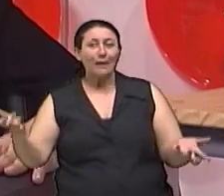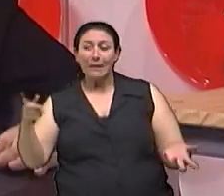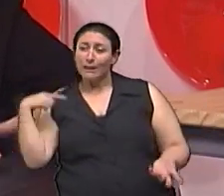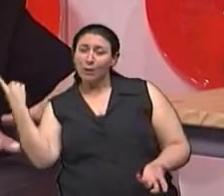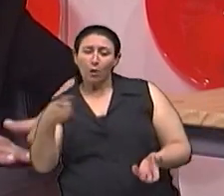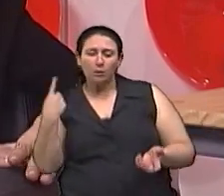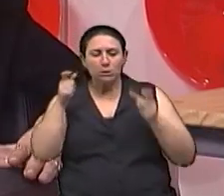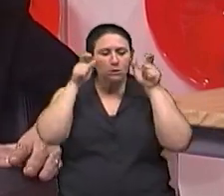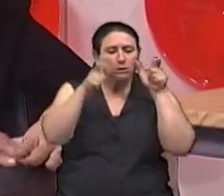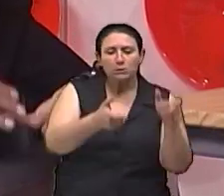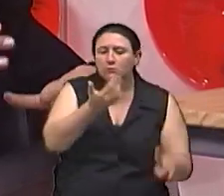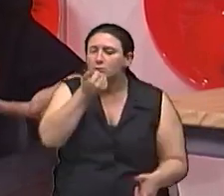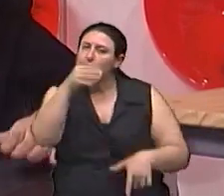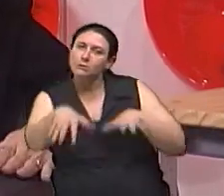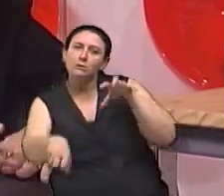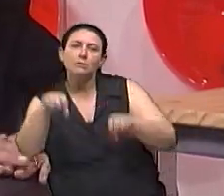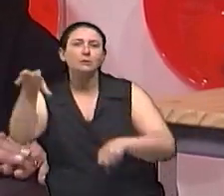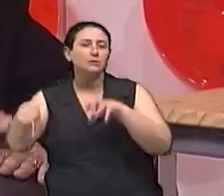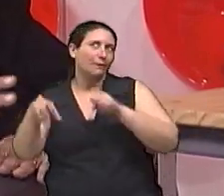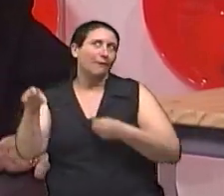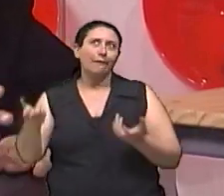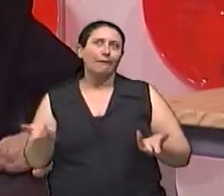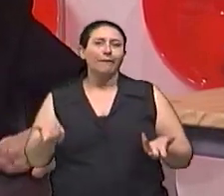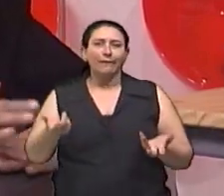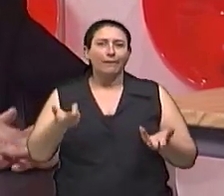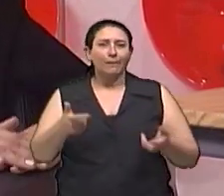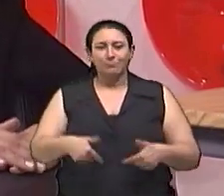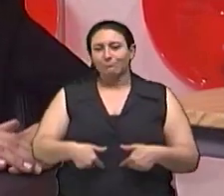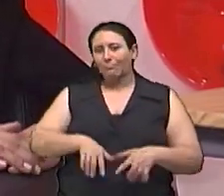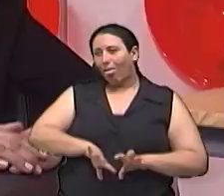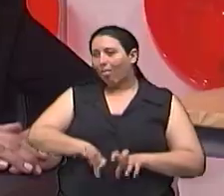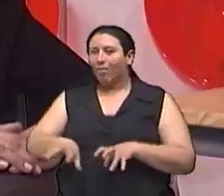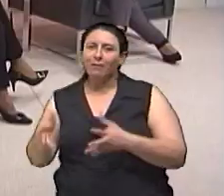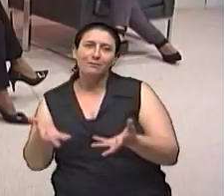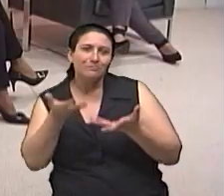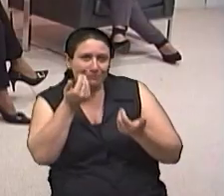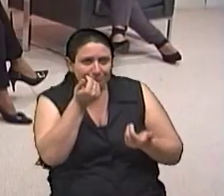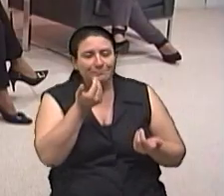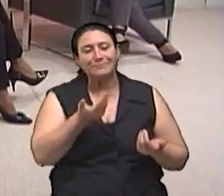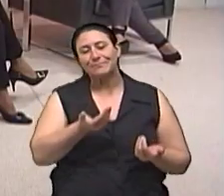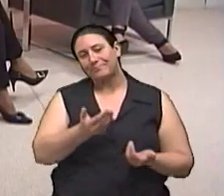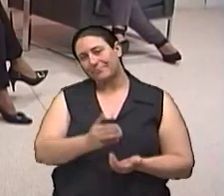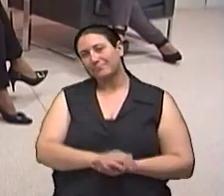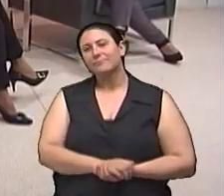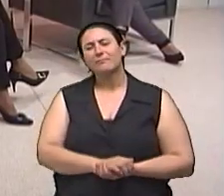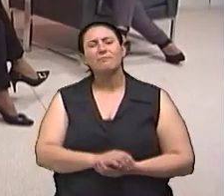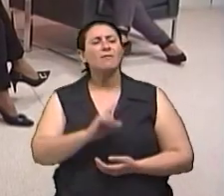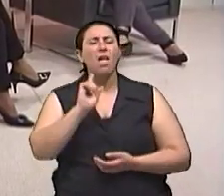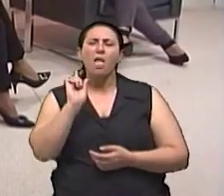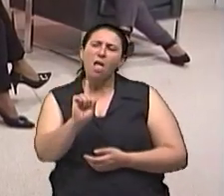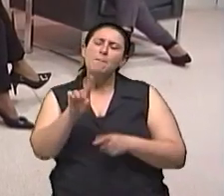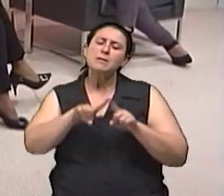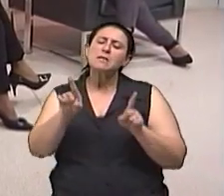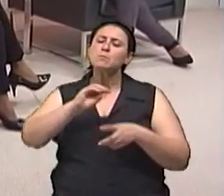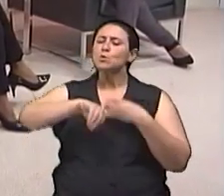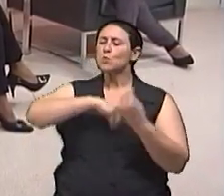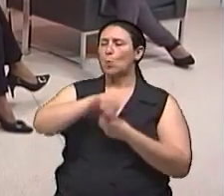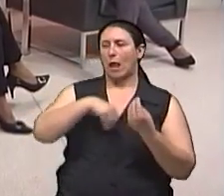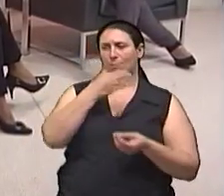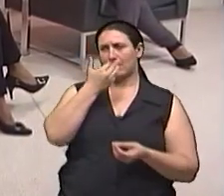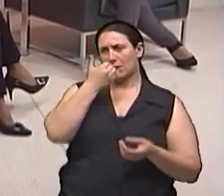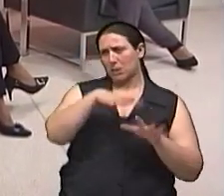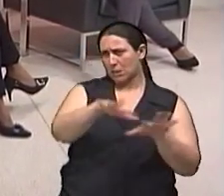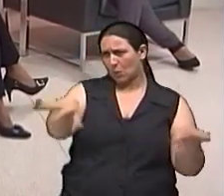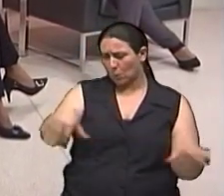cometer algumas alterações, Certo E essa mistura de alimentação, por exemplo, a gente